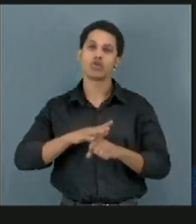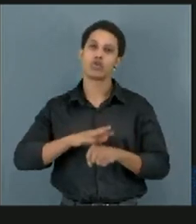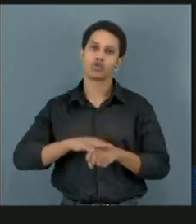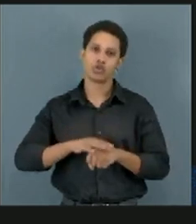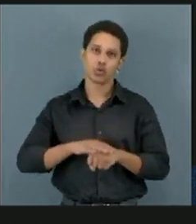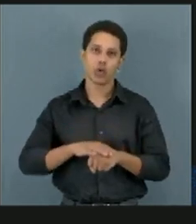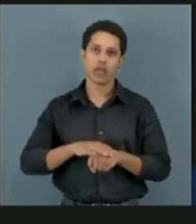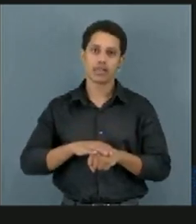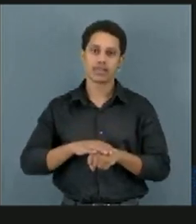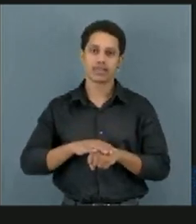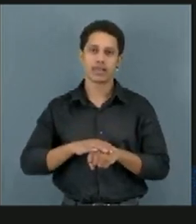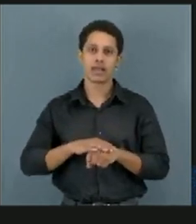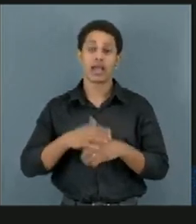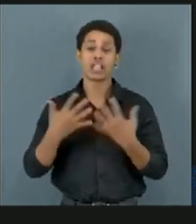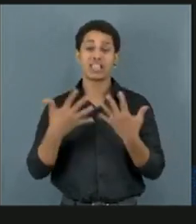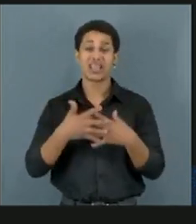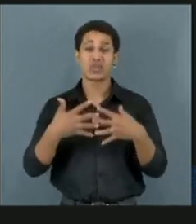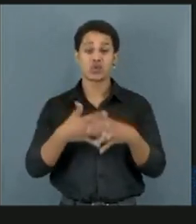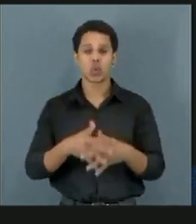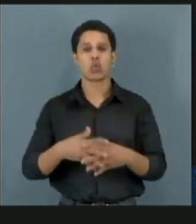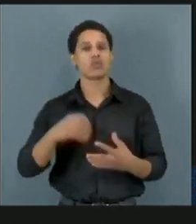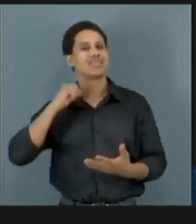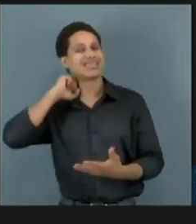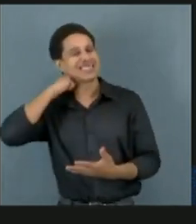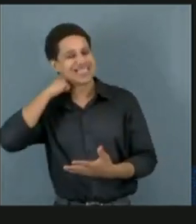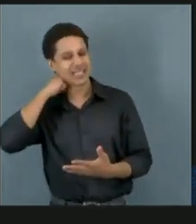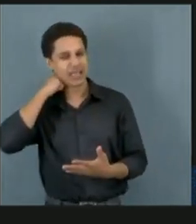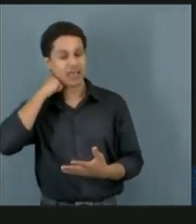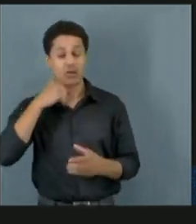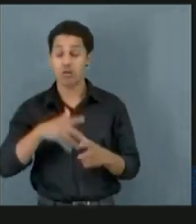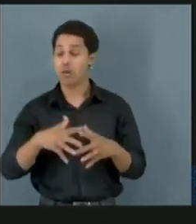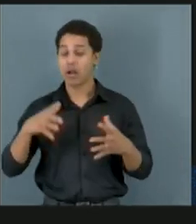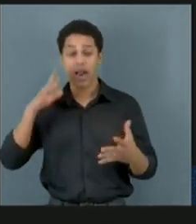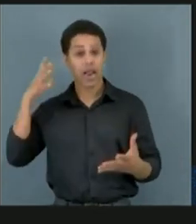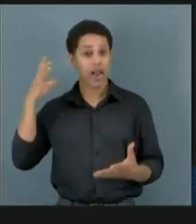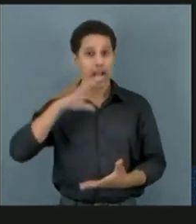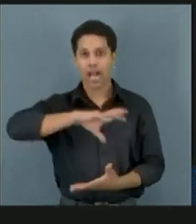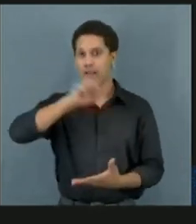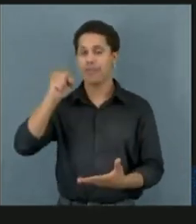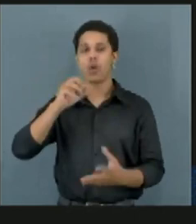dos transtornos de ansiedade. Campeão mundial de transtornos de ansiedade.